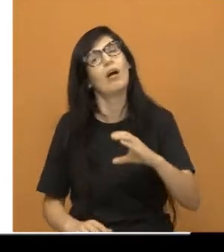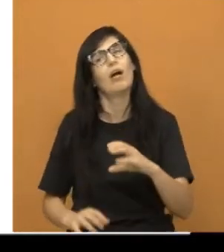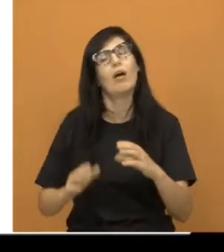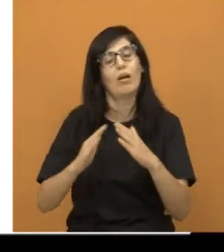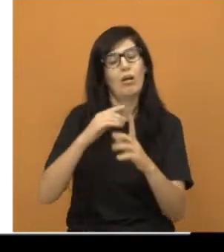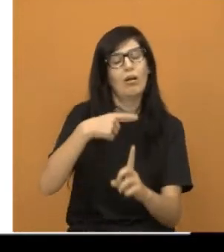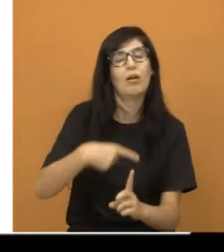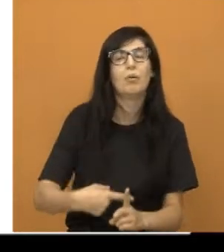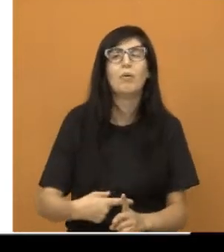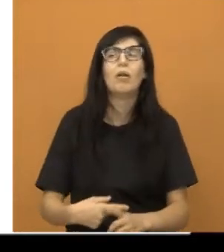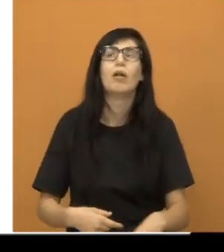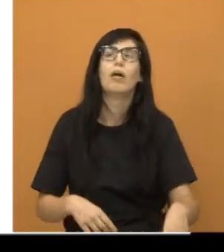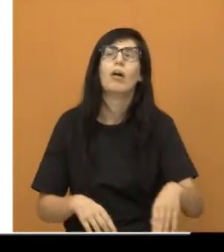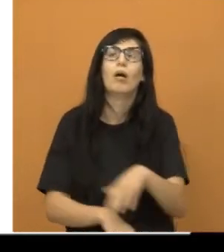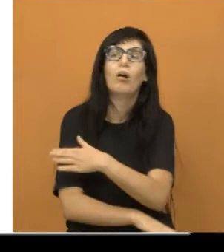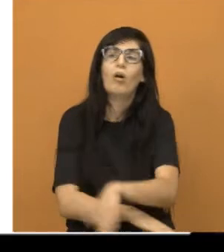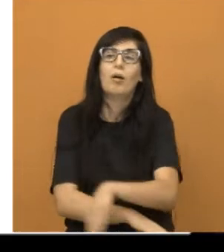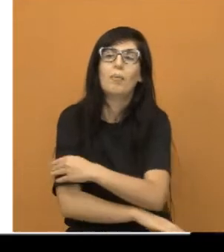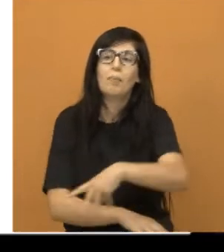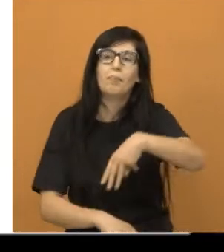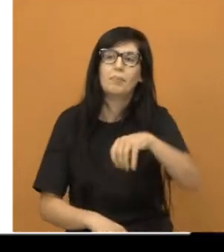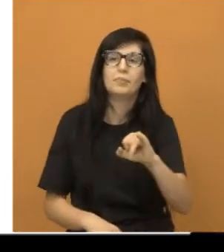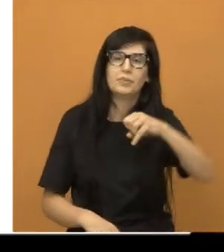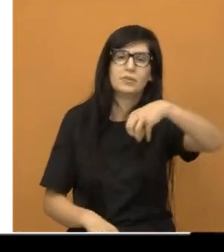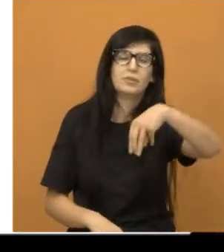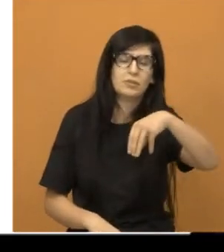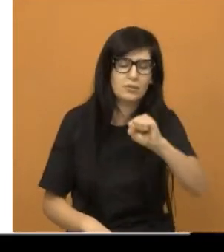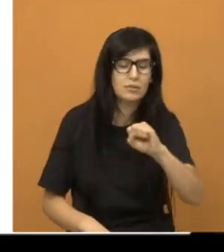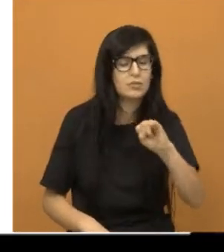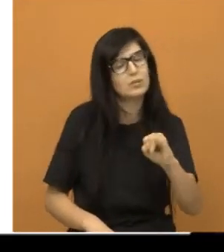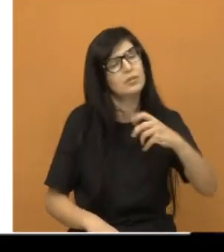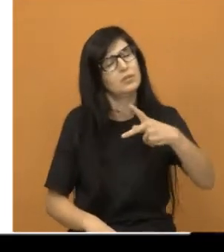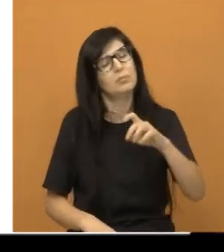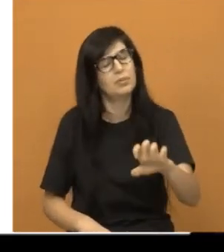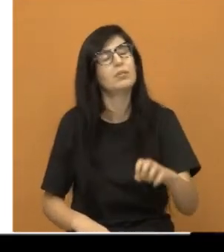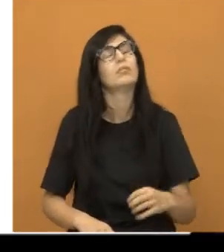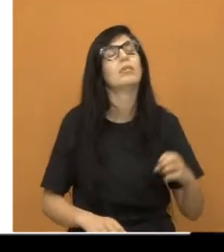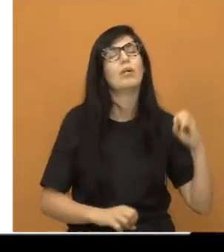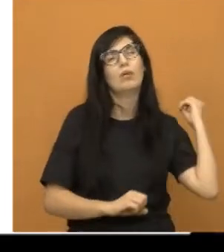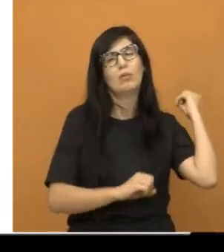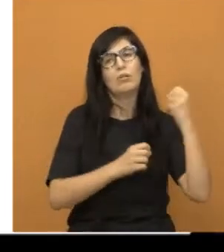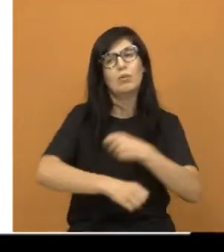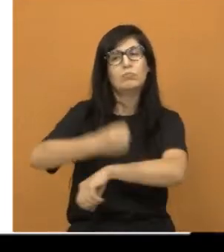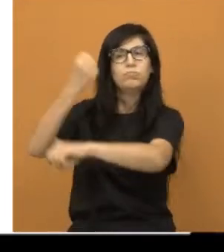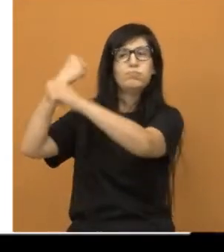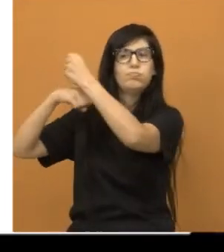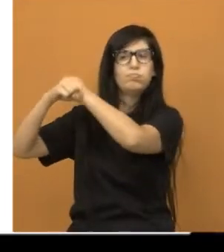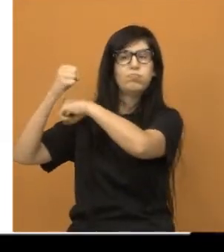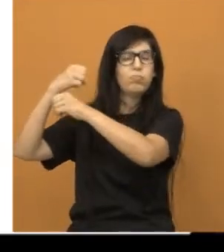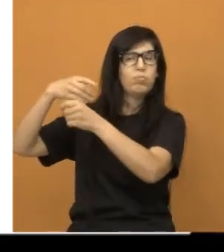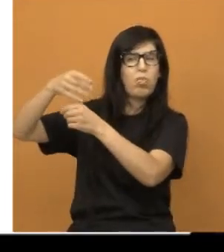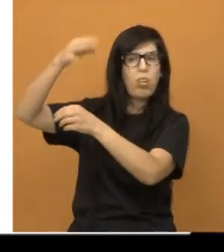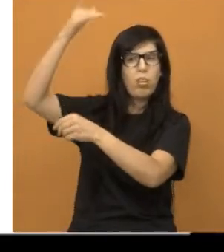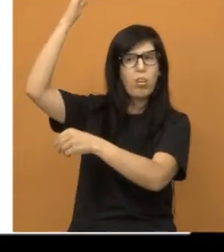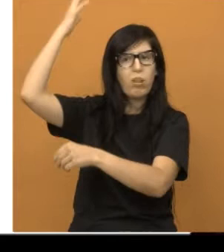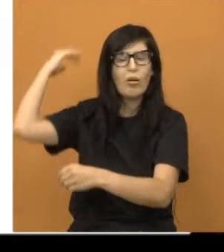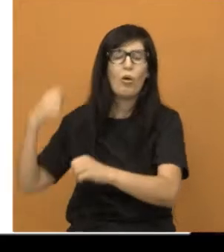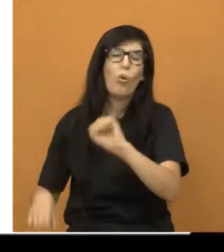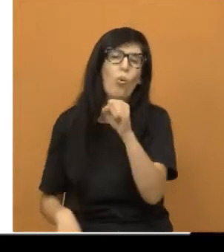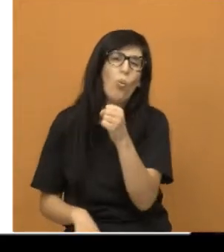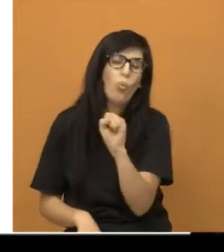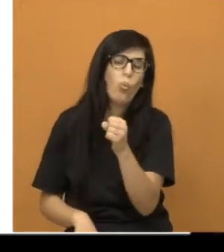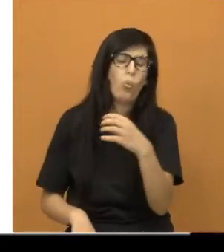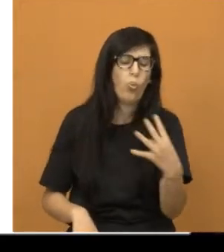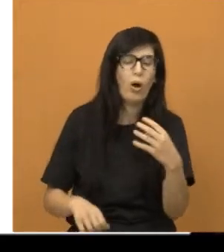Mississipi, onde, desde 1984, eu trabalho junto com aquela comunidade, ali era a favela,